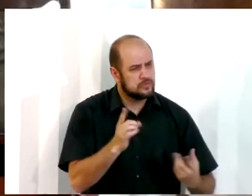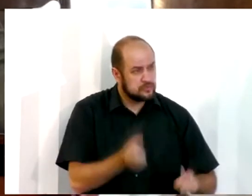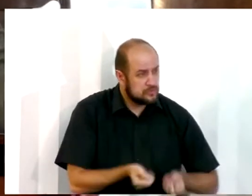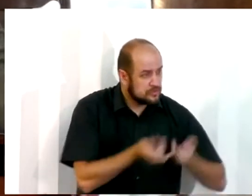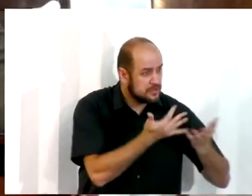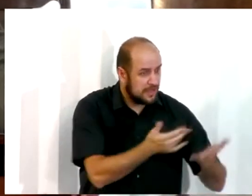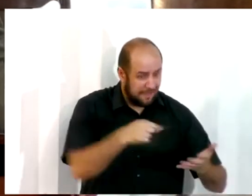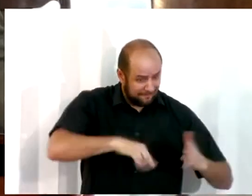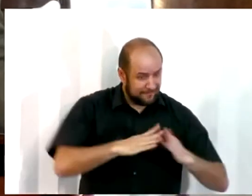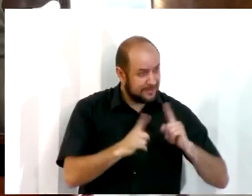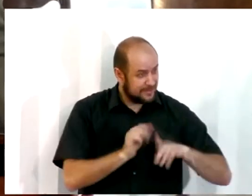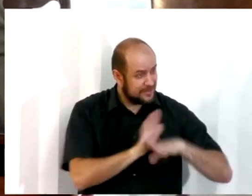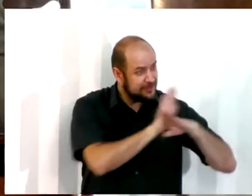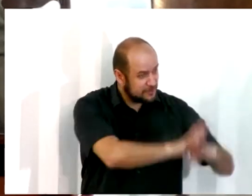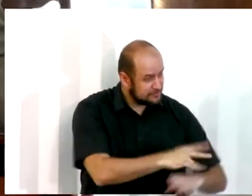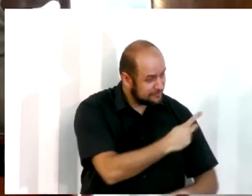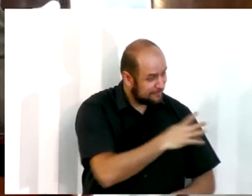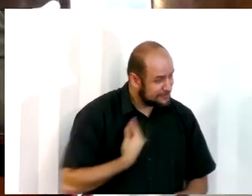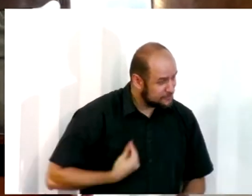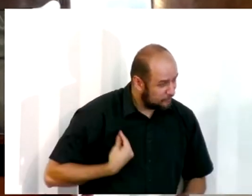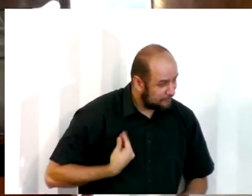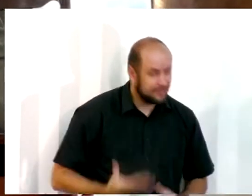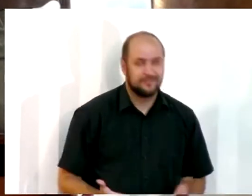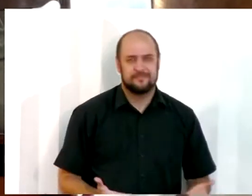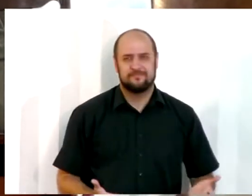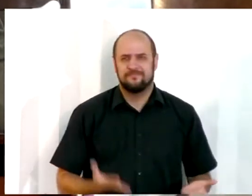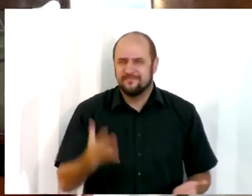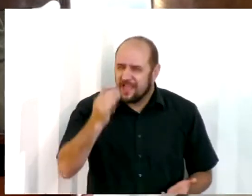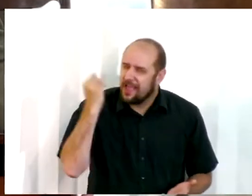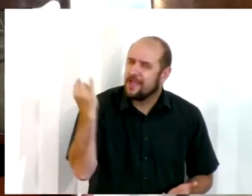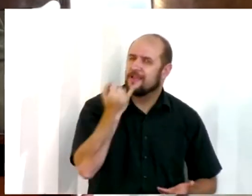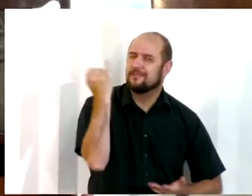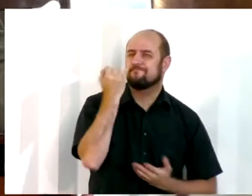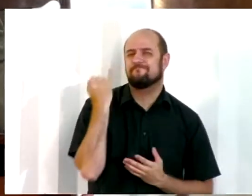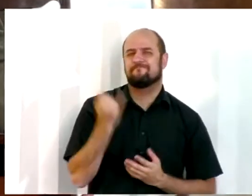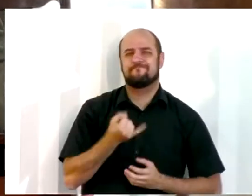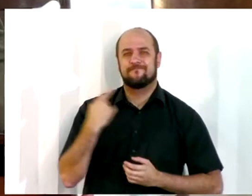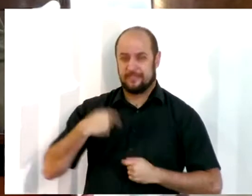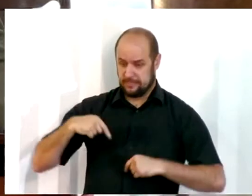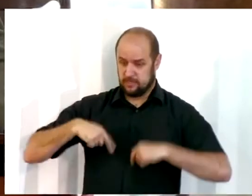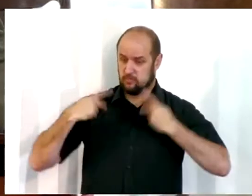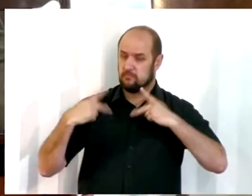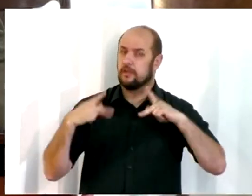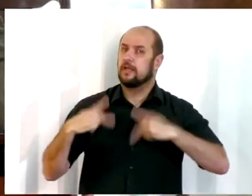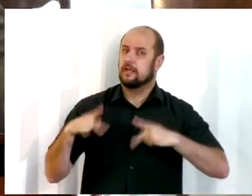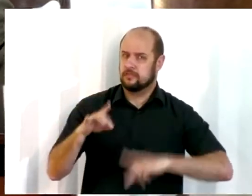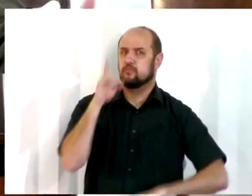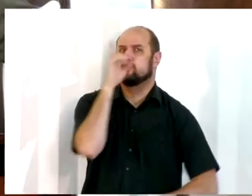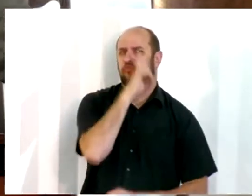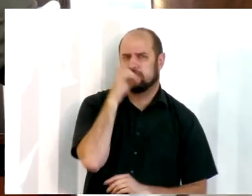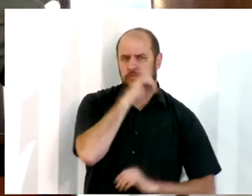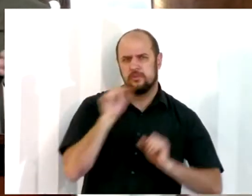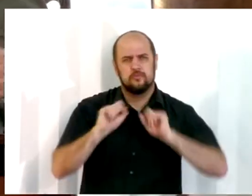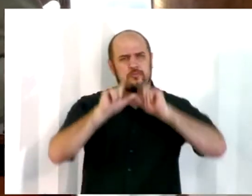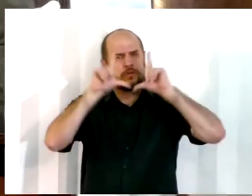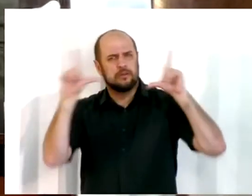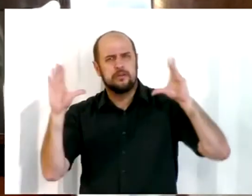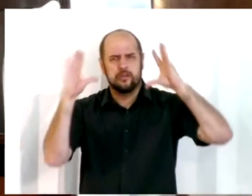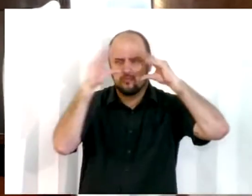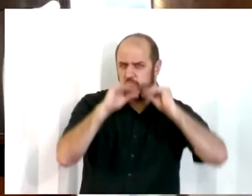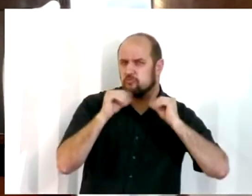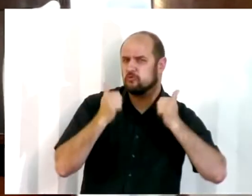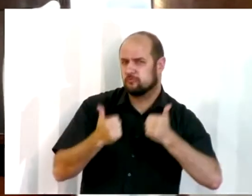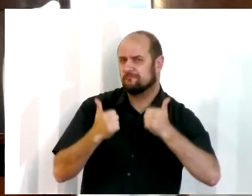para a sua vida, meu irmão, minha irmã. É muito bom receber a instrução da Palavra do púlpito da igreja, dominicalmente, pela manhã, à noite,